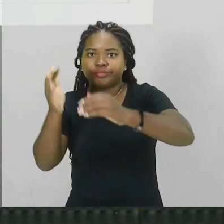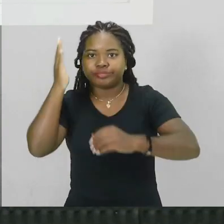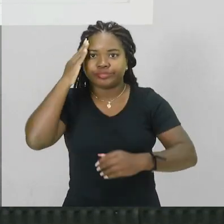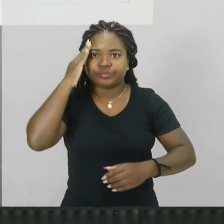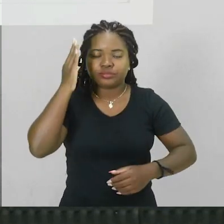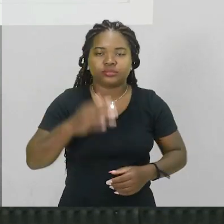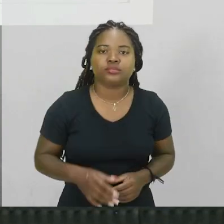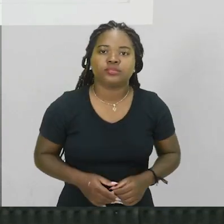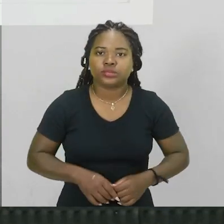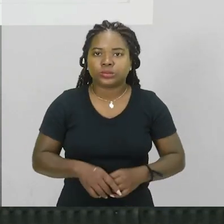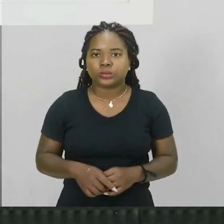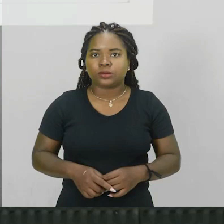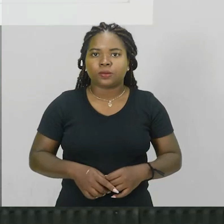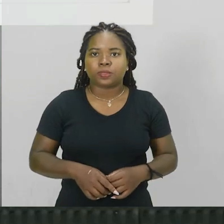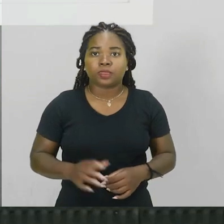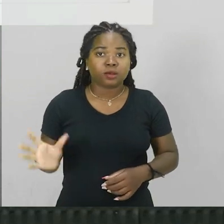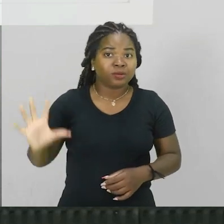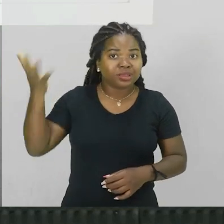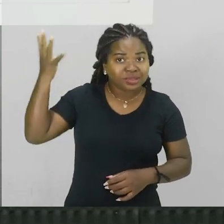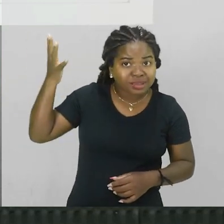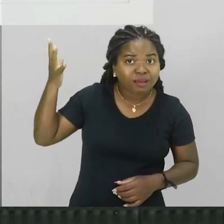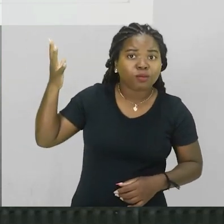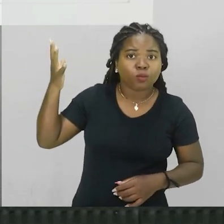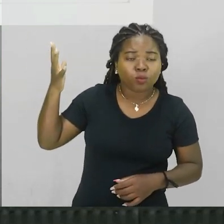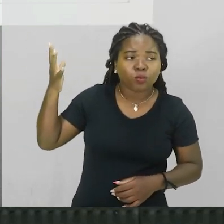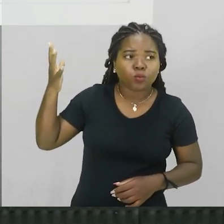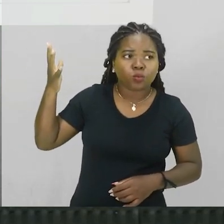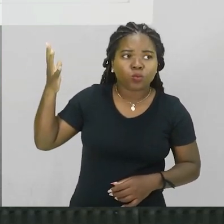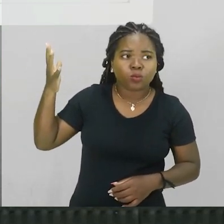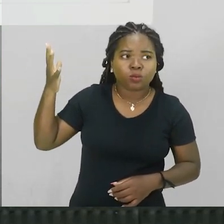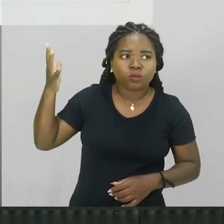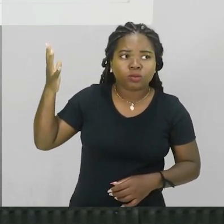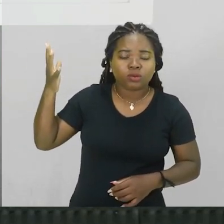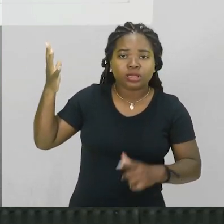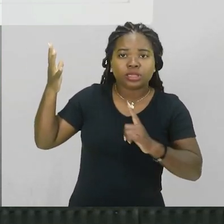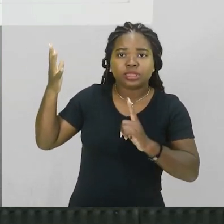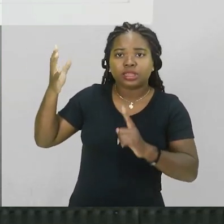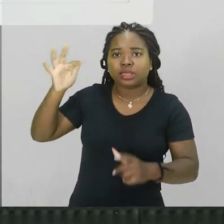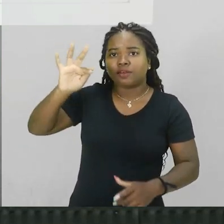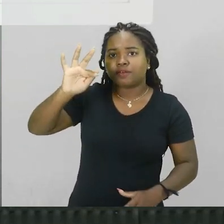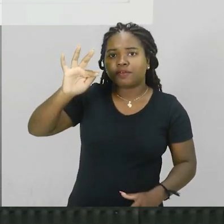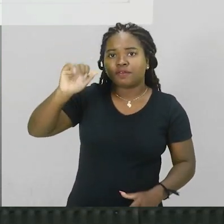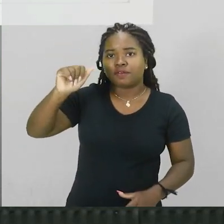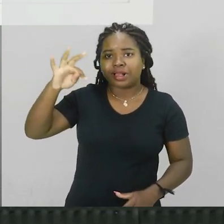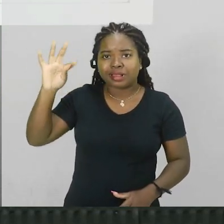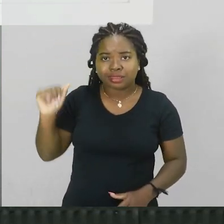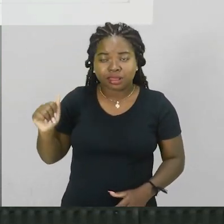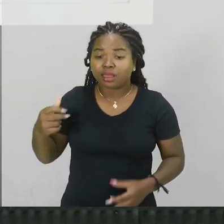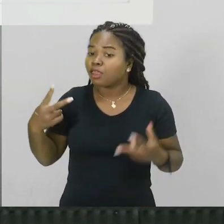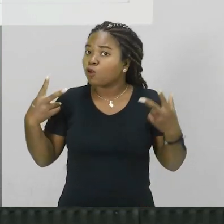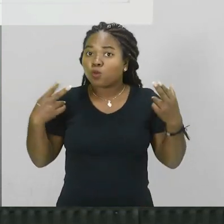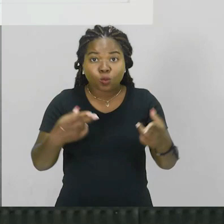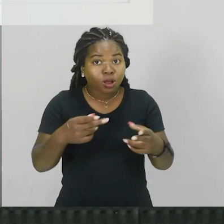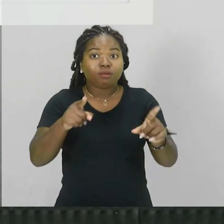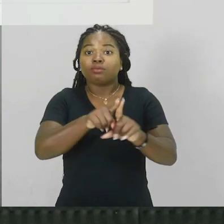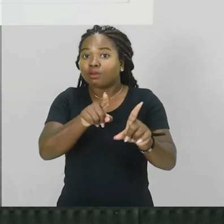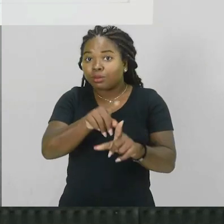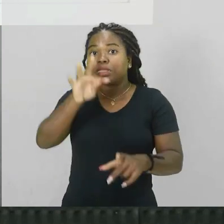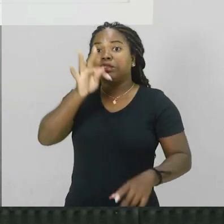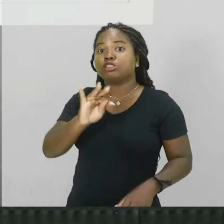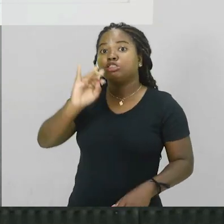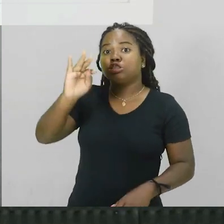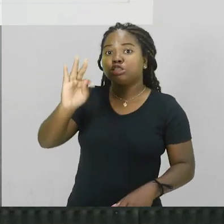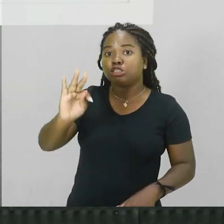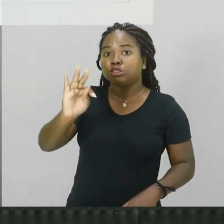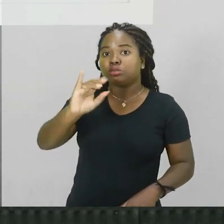certo? Então esse mesmo fenômeno aqui, né, que é a fata morgana, é esse mesmo aqui que a galera viu lá,